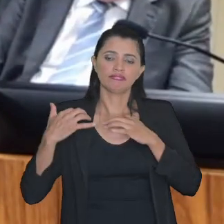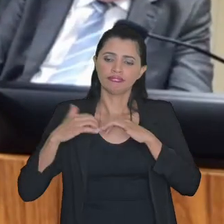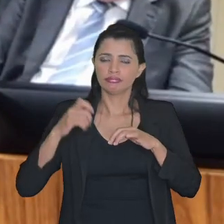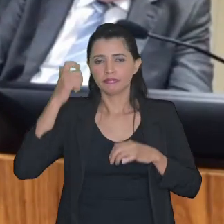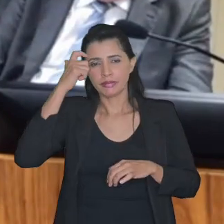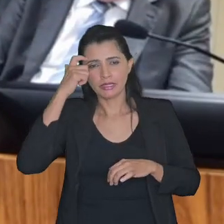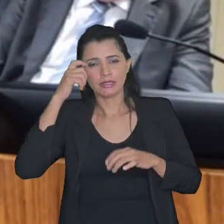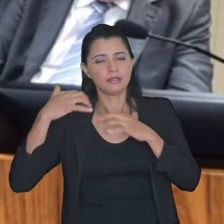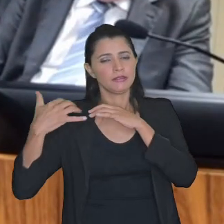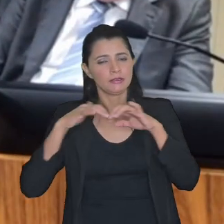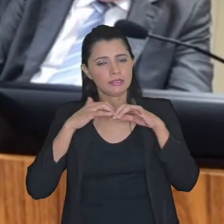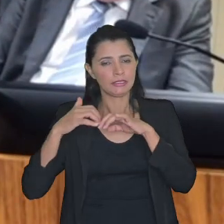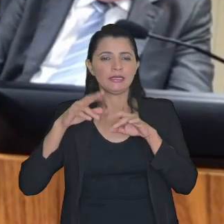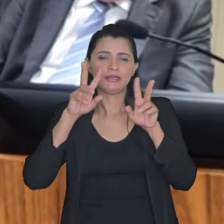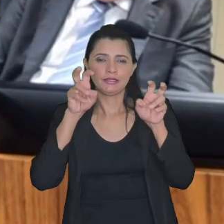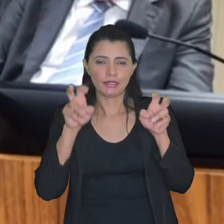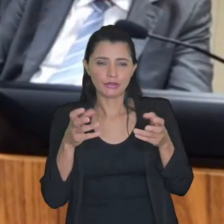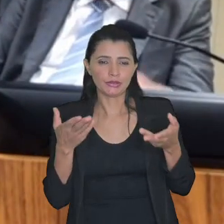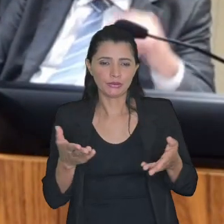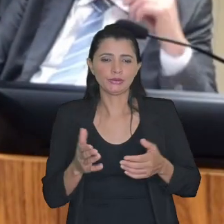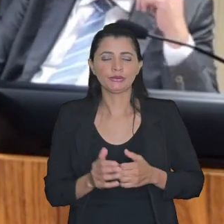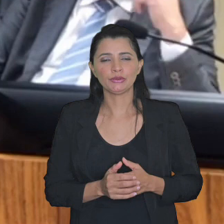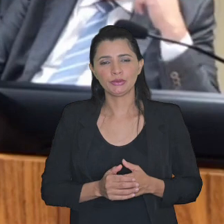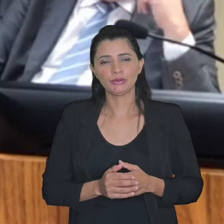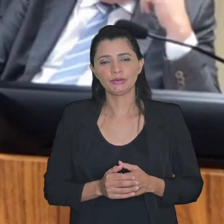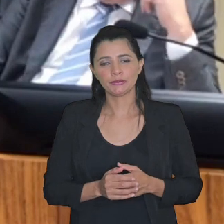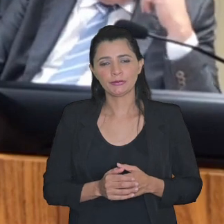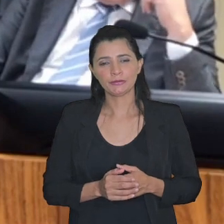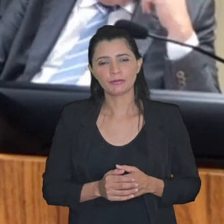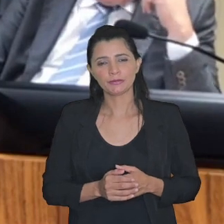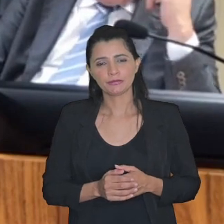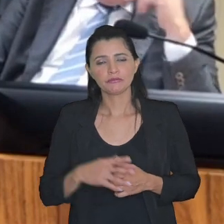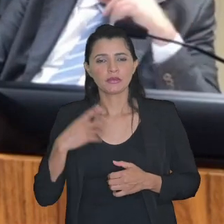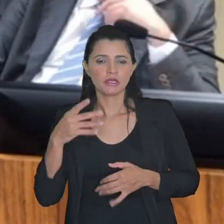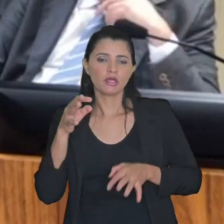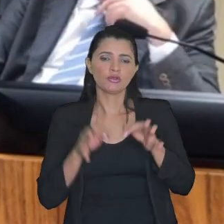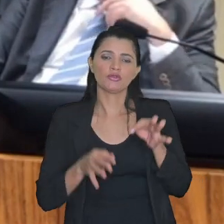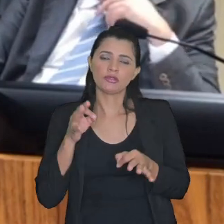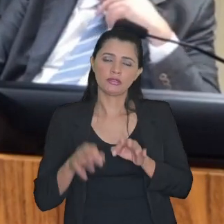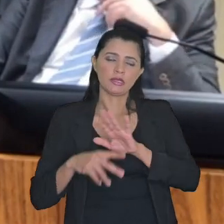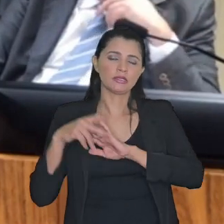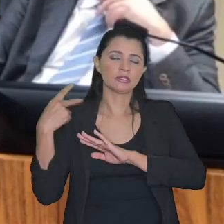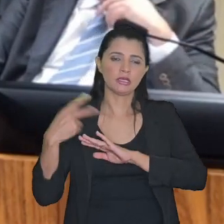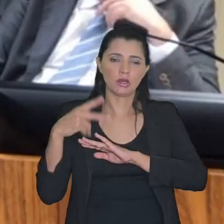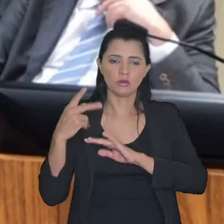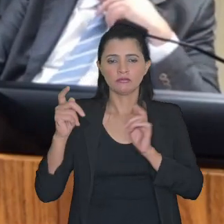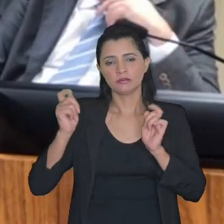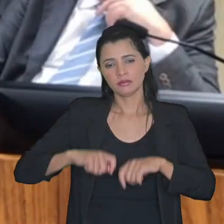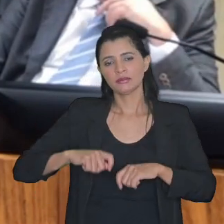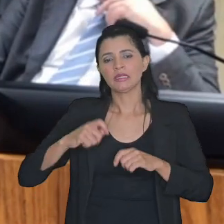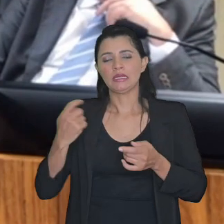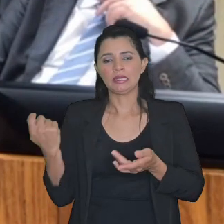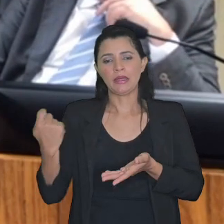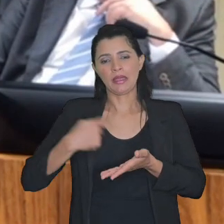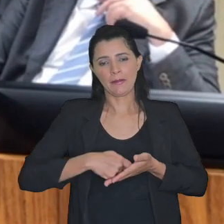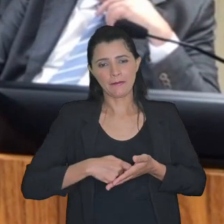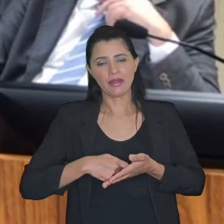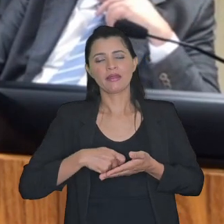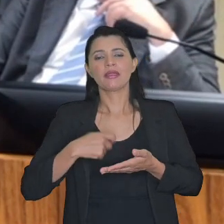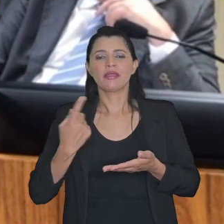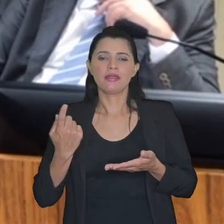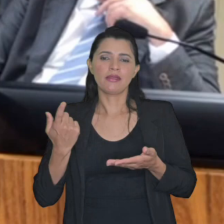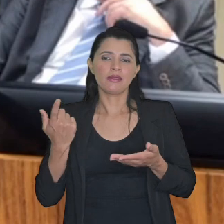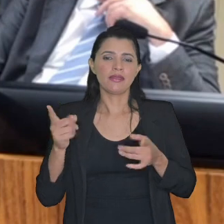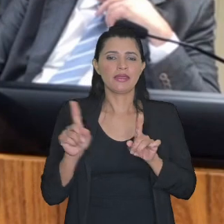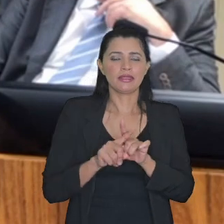reflitam a respeito desse assunto da judicialização da capag assim como do